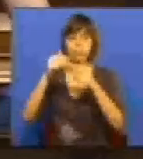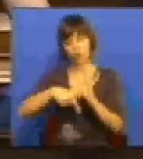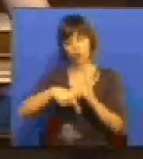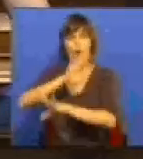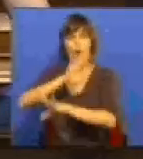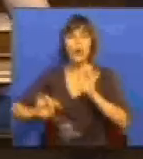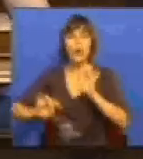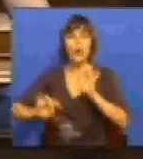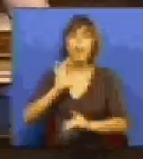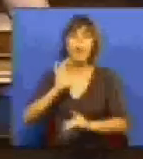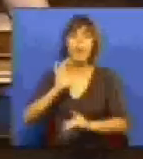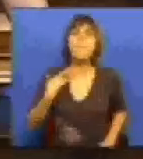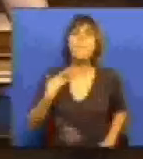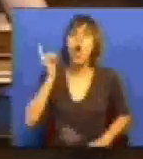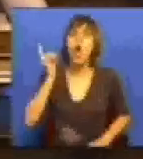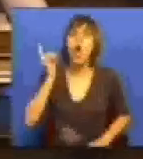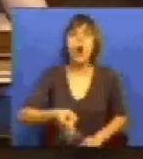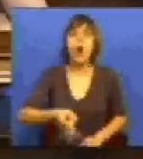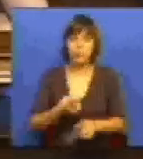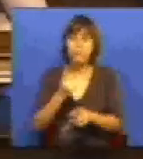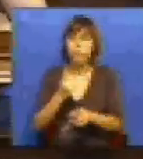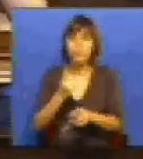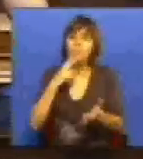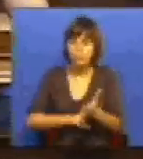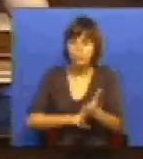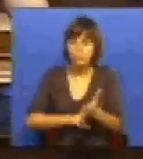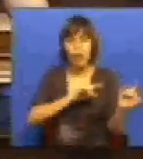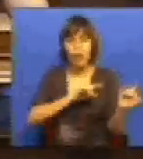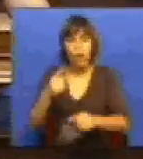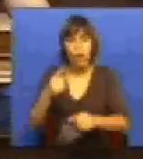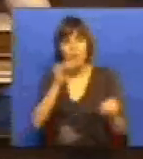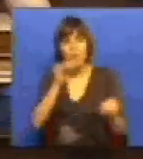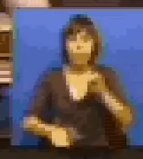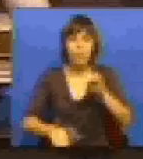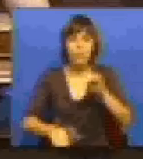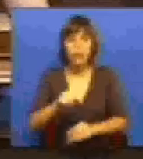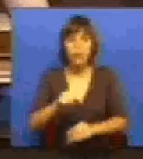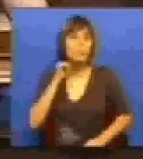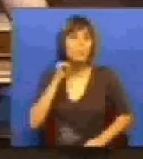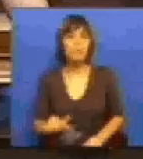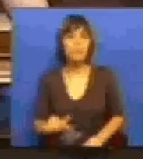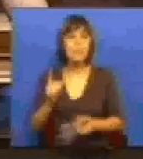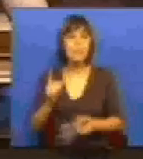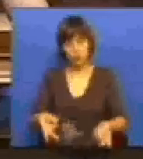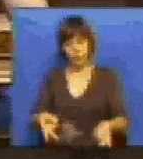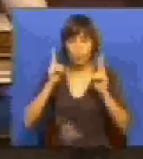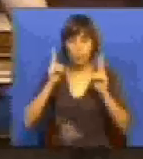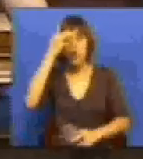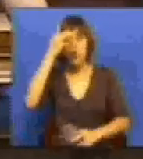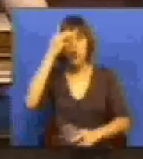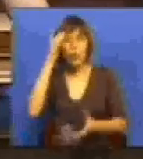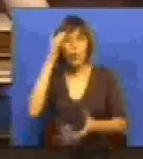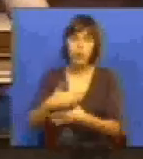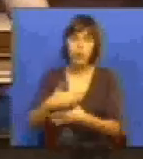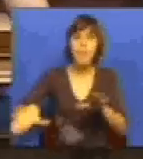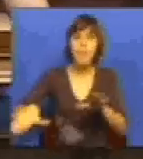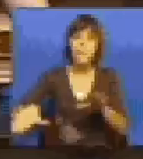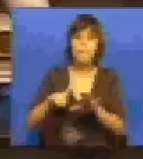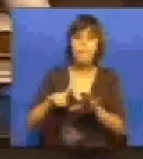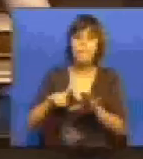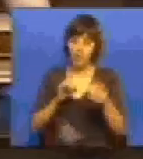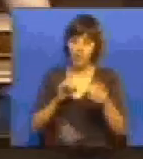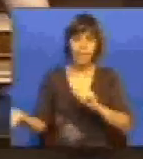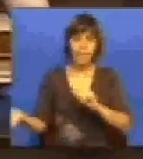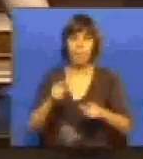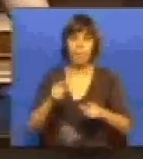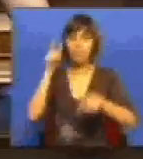de que é que têm medo? Por que é que não o levam a votos? Por que é que não o abrem e dispõem à consulta, à participação e ao